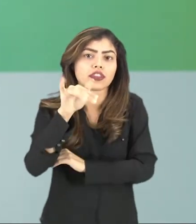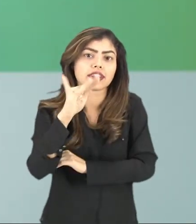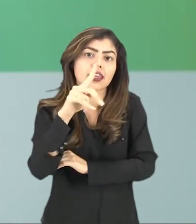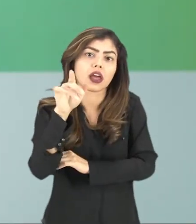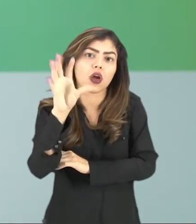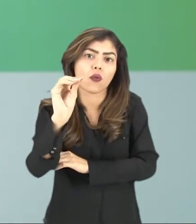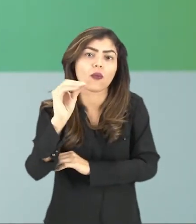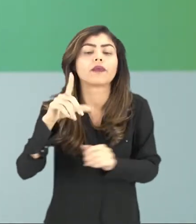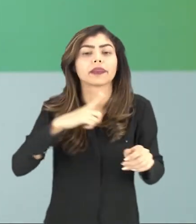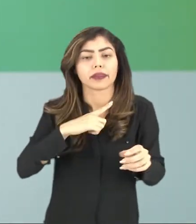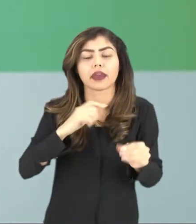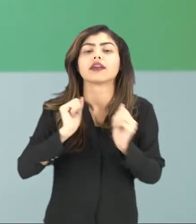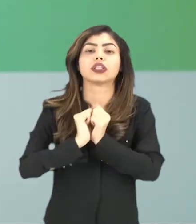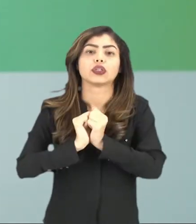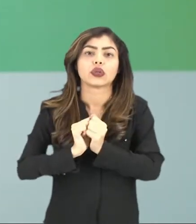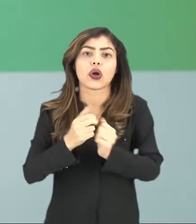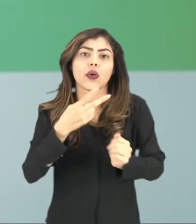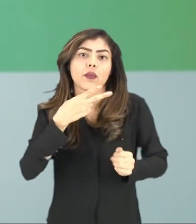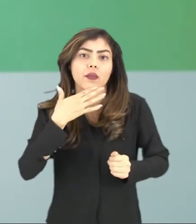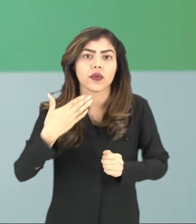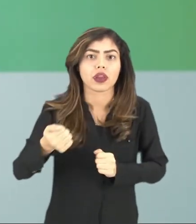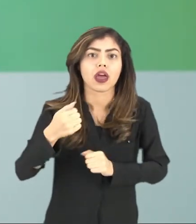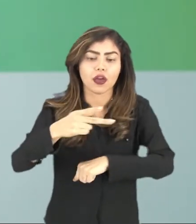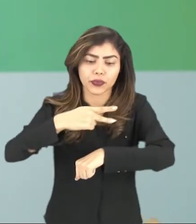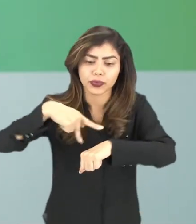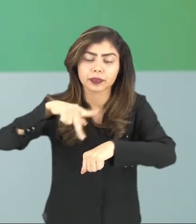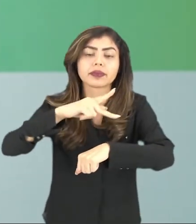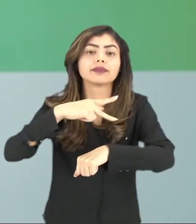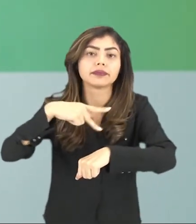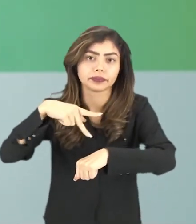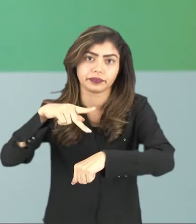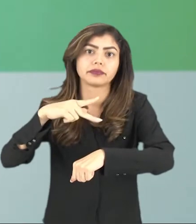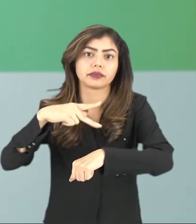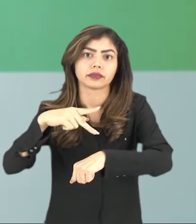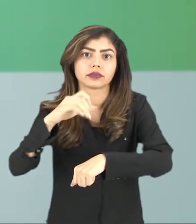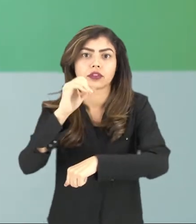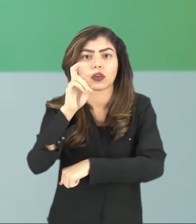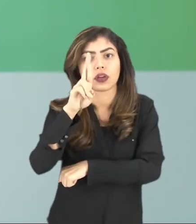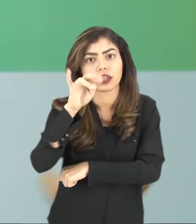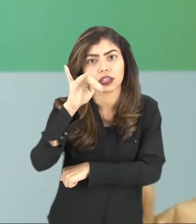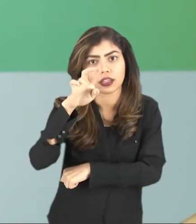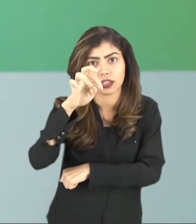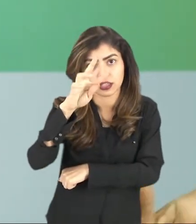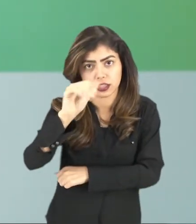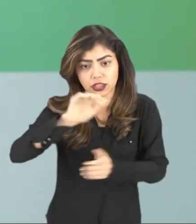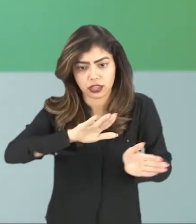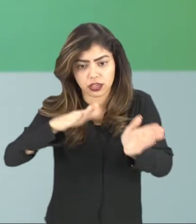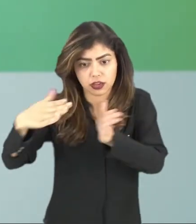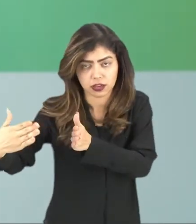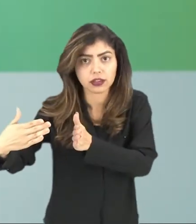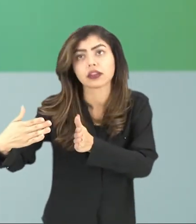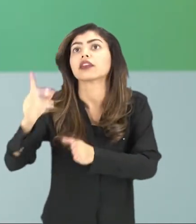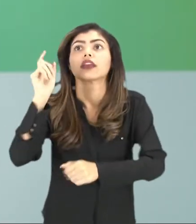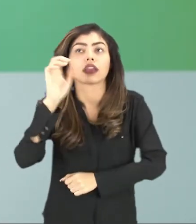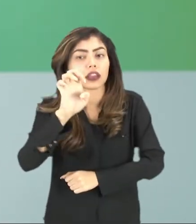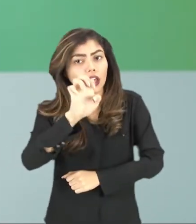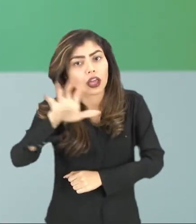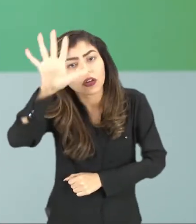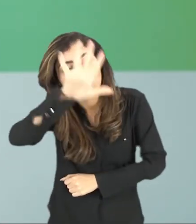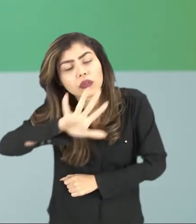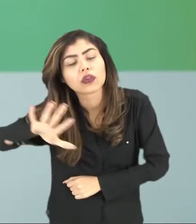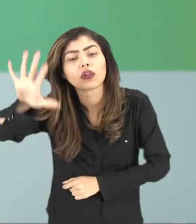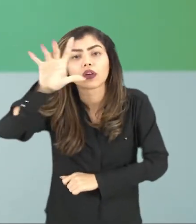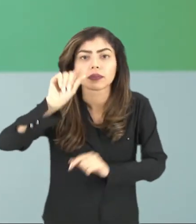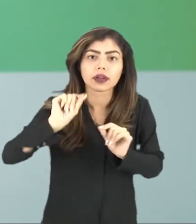proteger, aí, esses países que... Esses países da Europa oriental, da parte oriental da Europa, né? Que